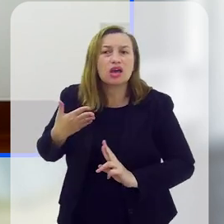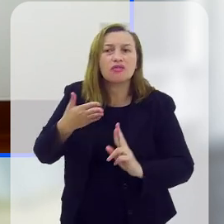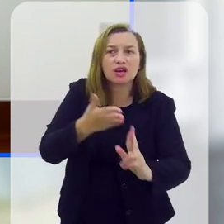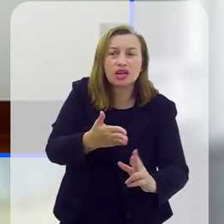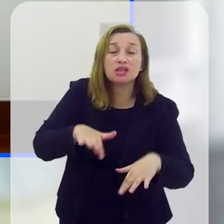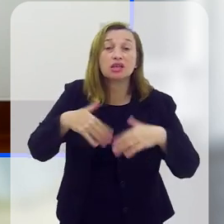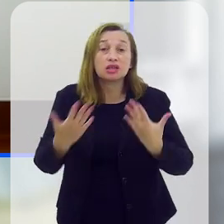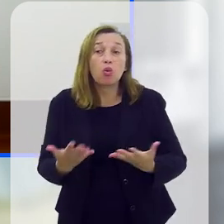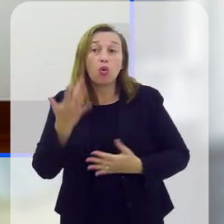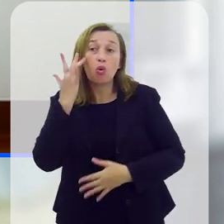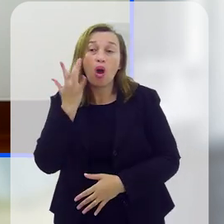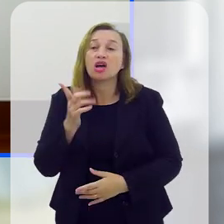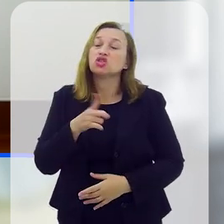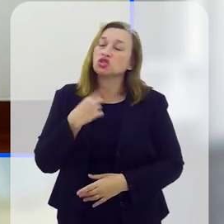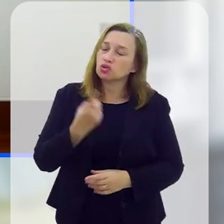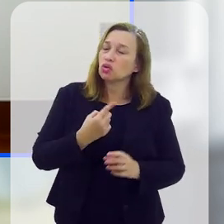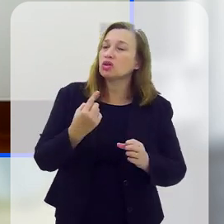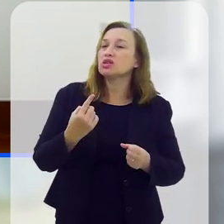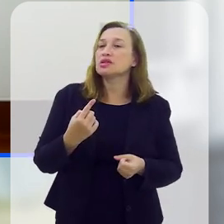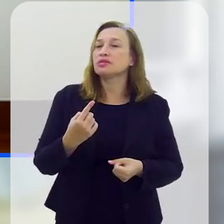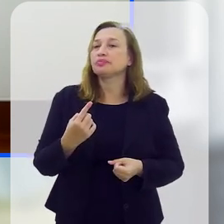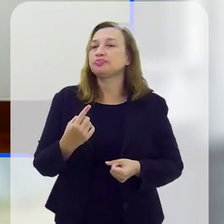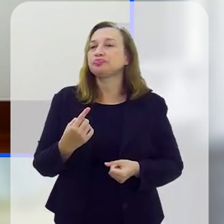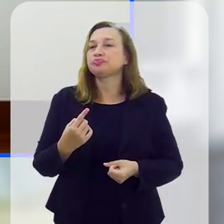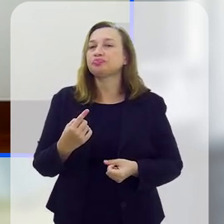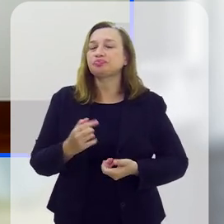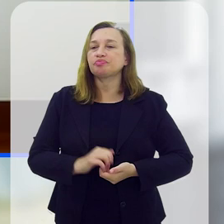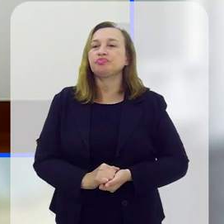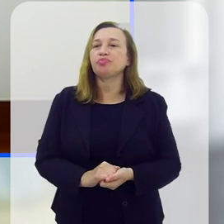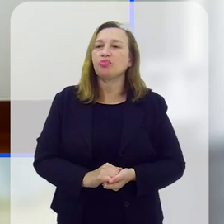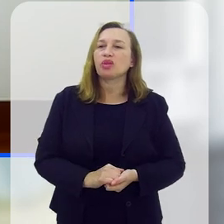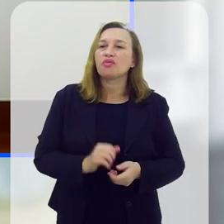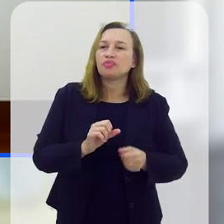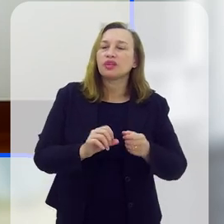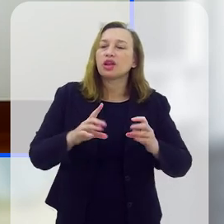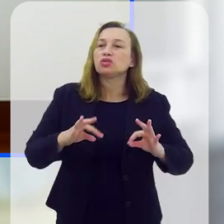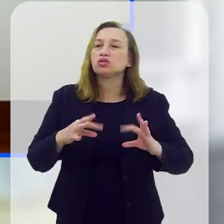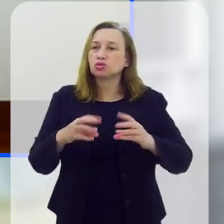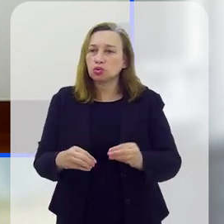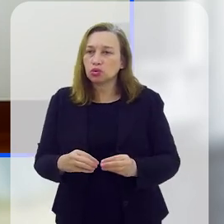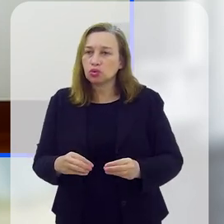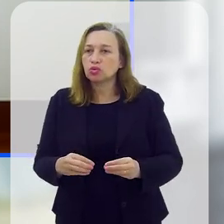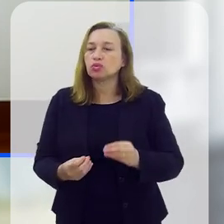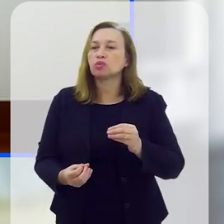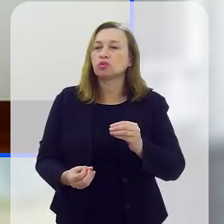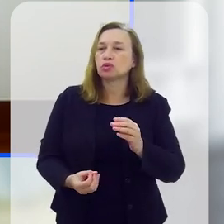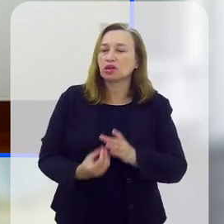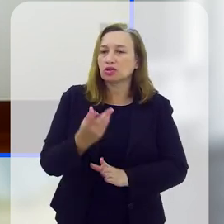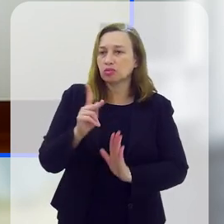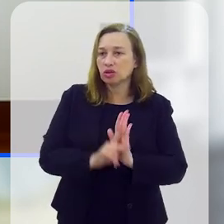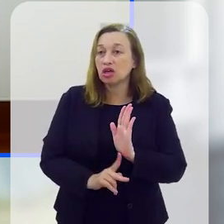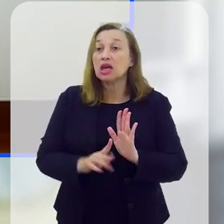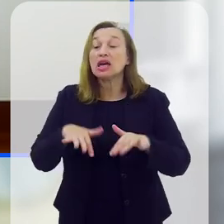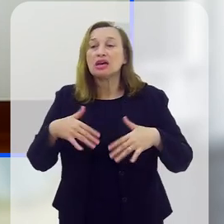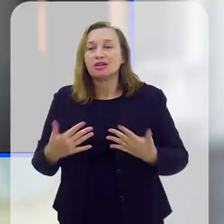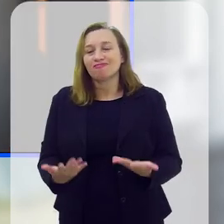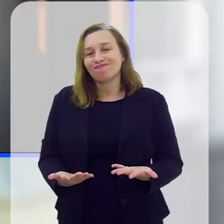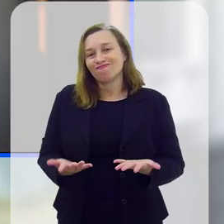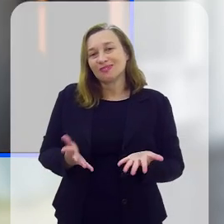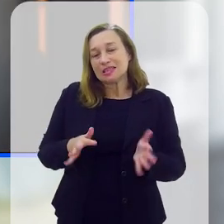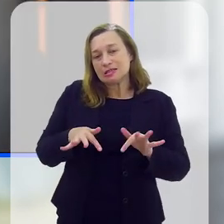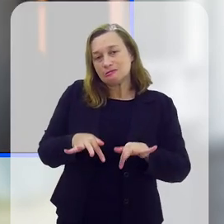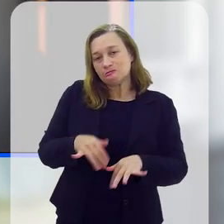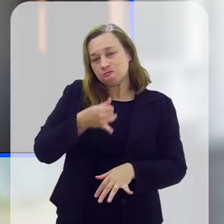centros de referência, né? Então, eu acho que a gente vai estar fazendo também esse projeto.